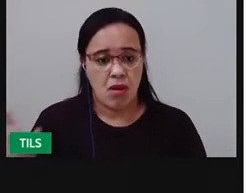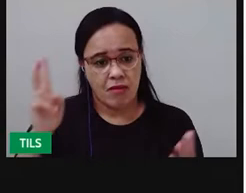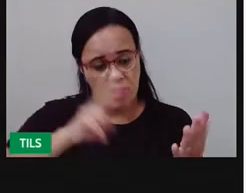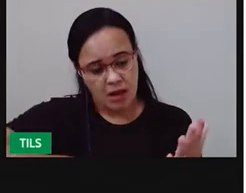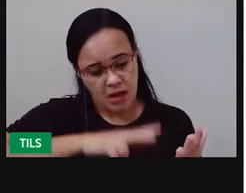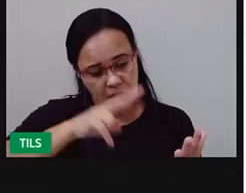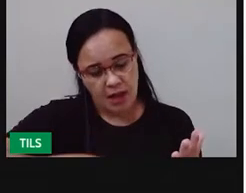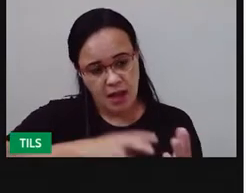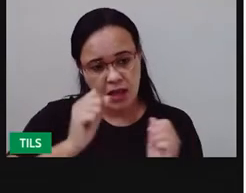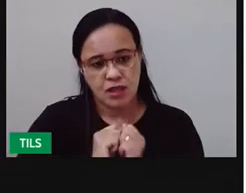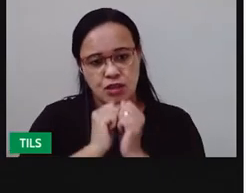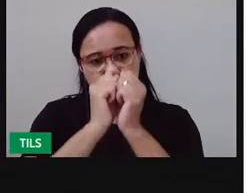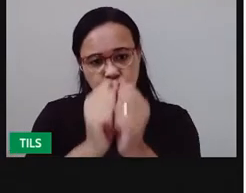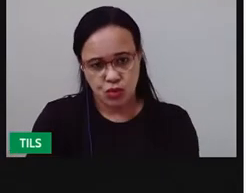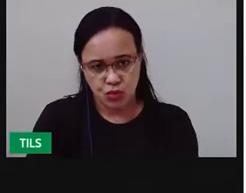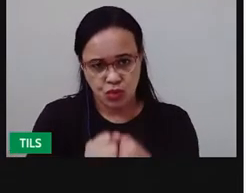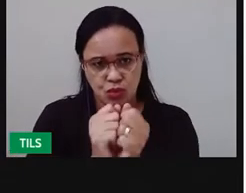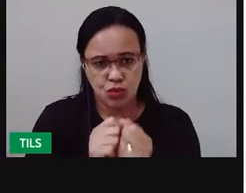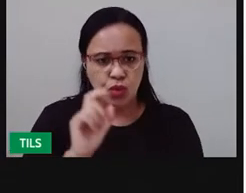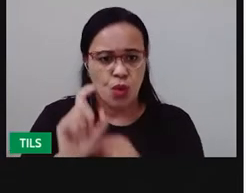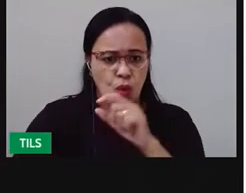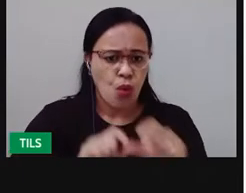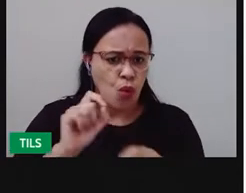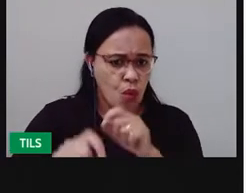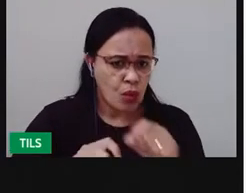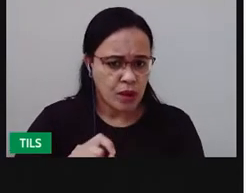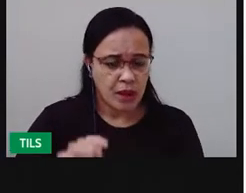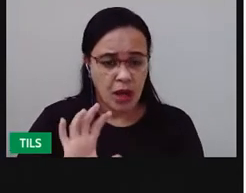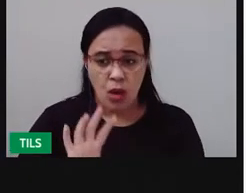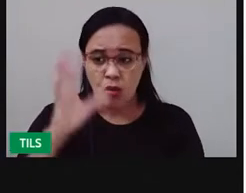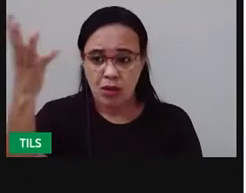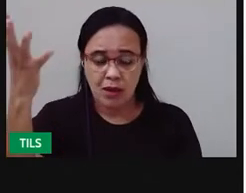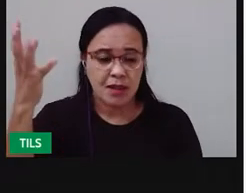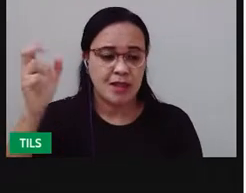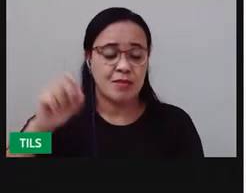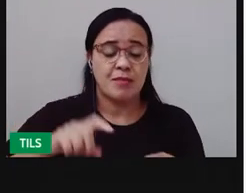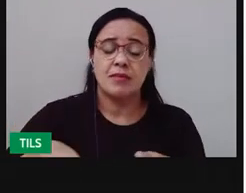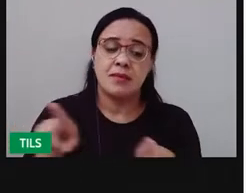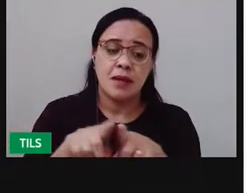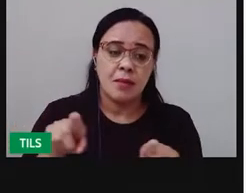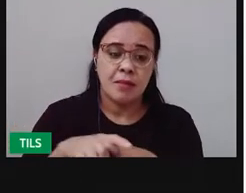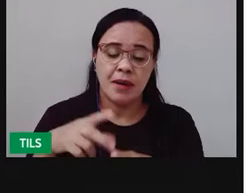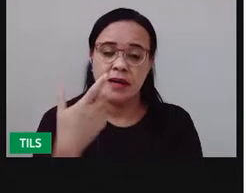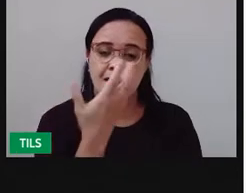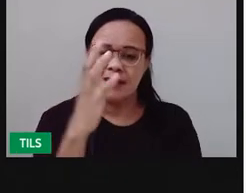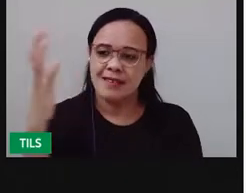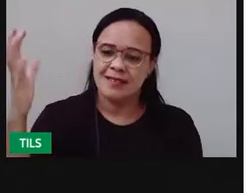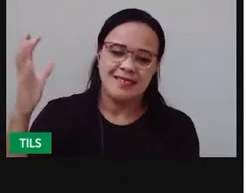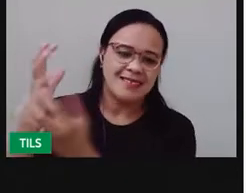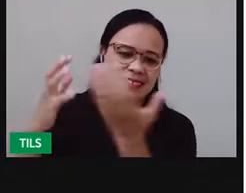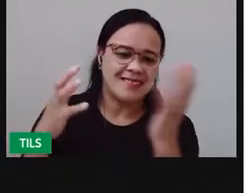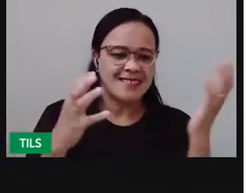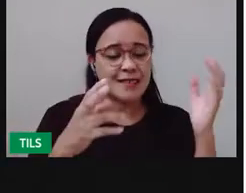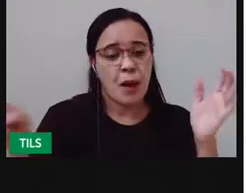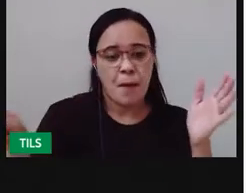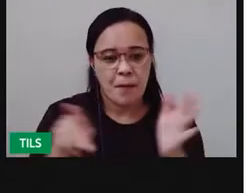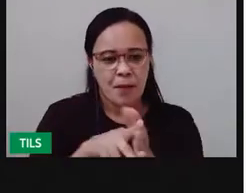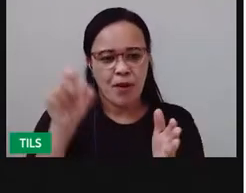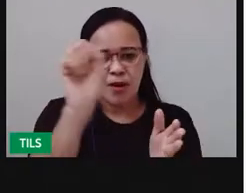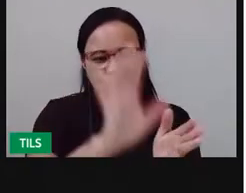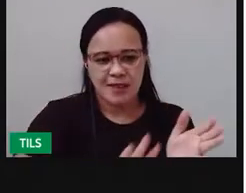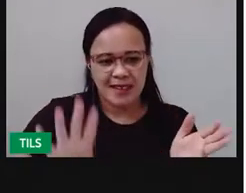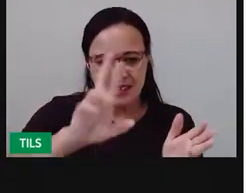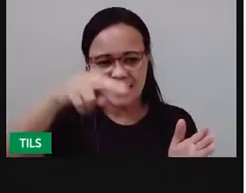Clima e vegetação do nordeste. A região nordeste é caracterizada pela seca,